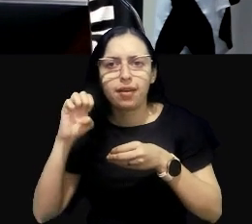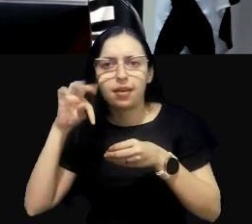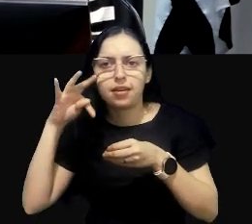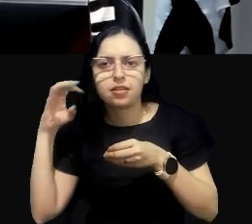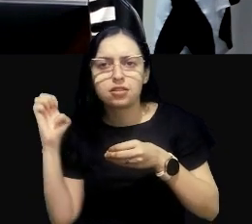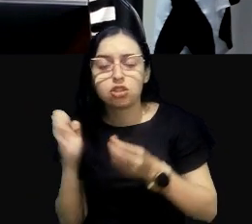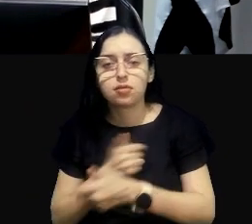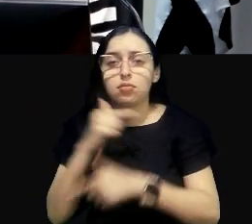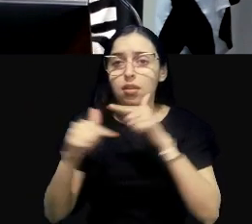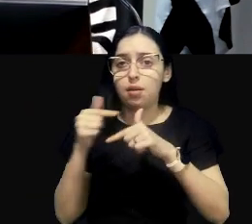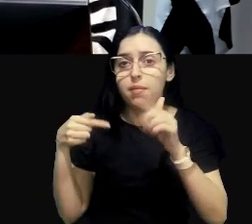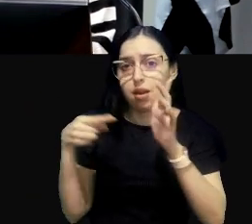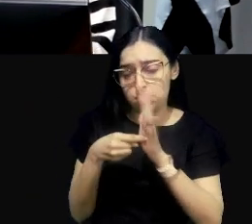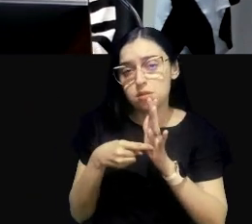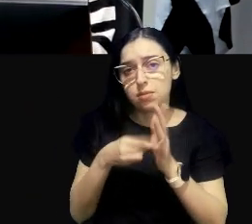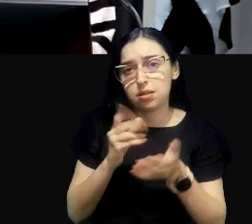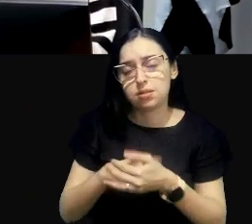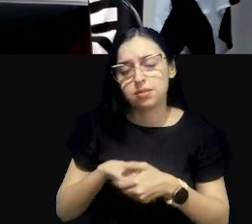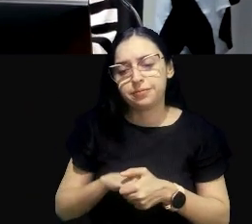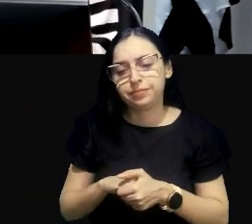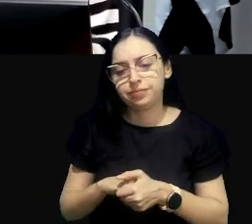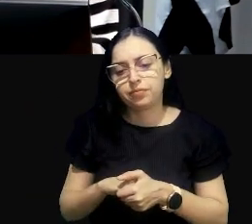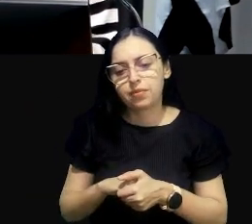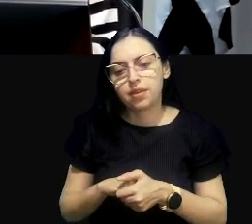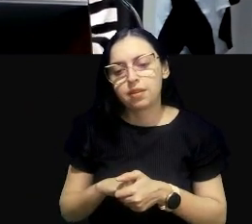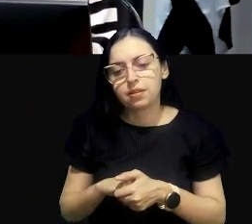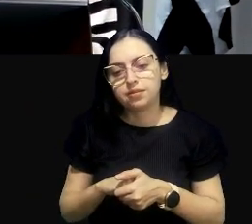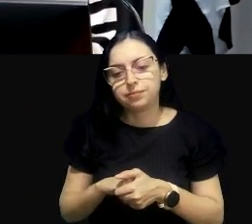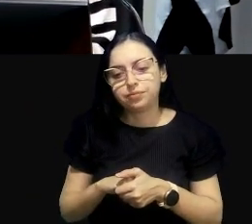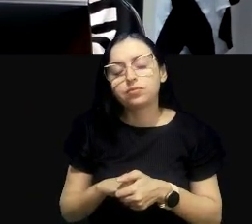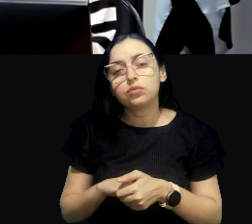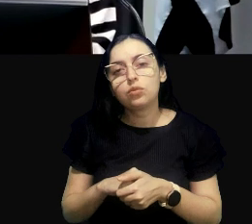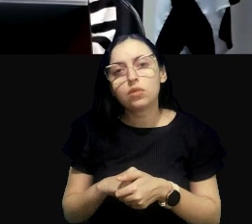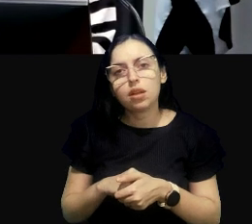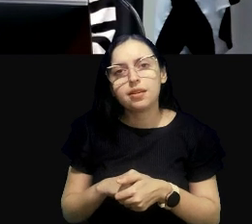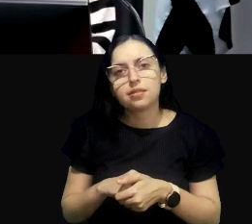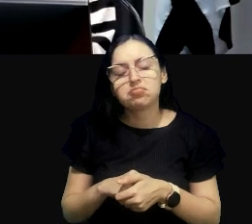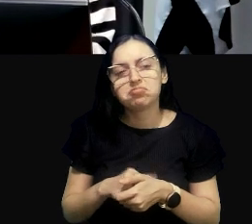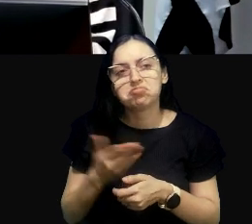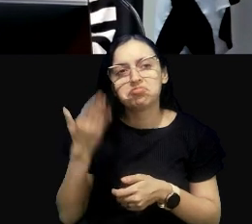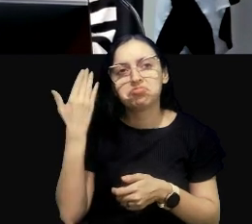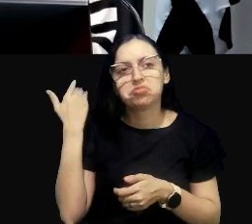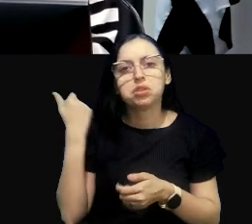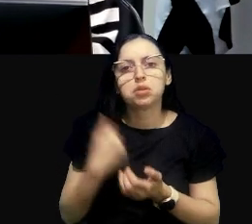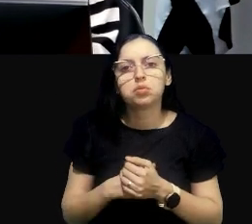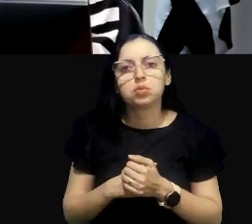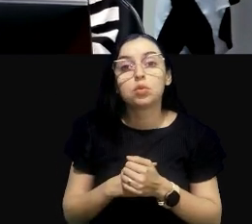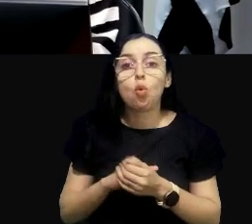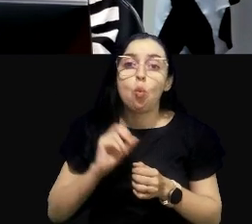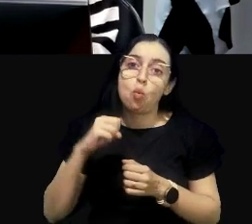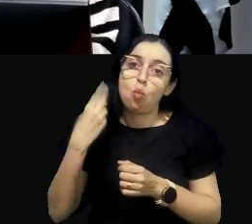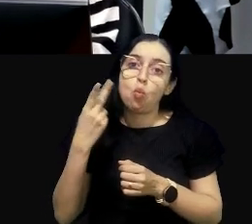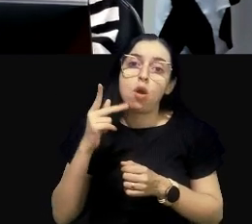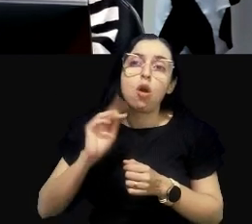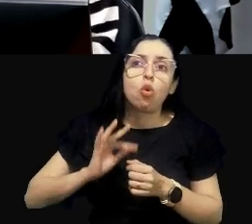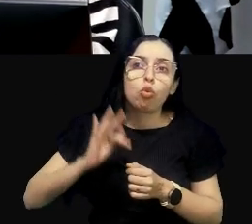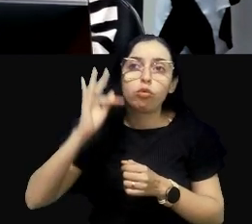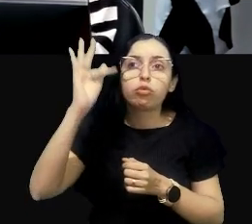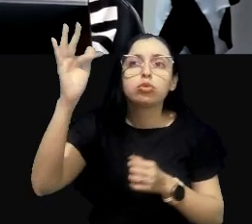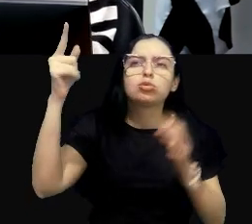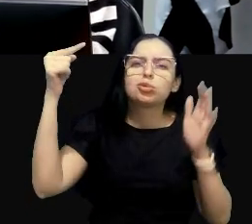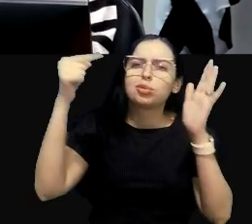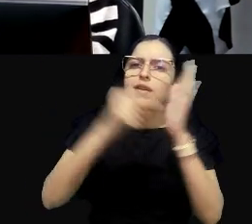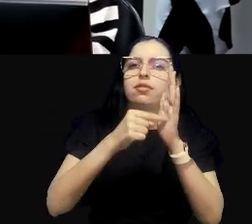São aqueles que foram, né, provavelmente foram, ou serão afetados na